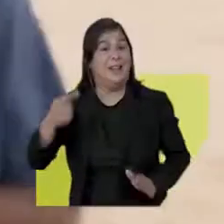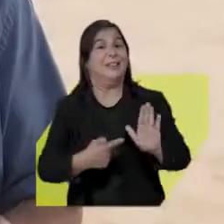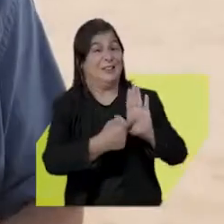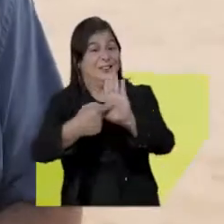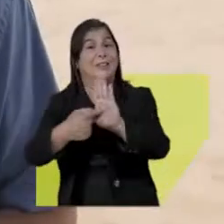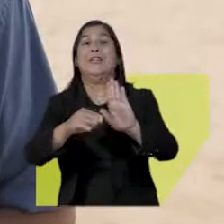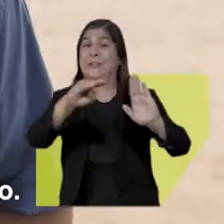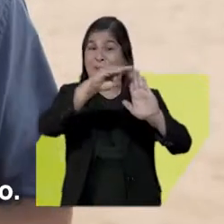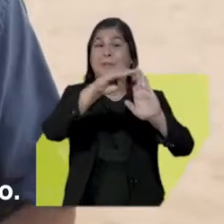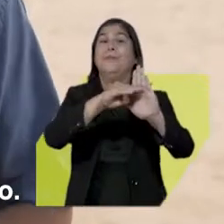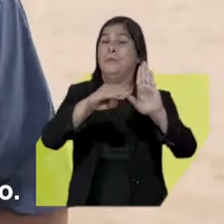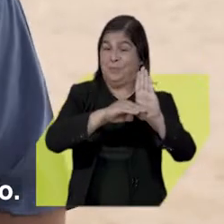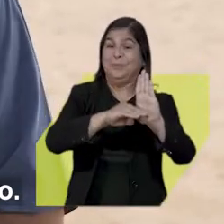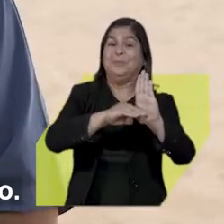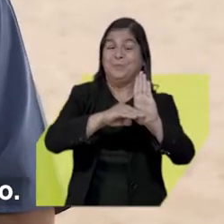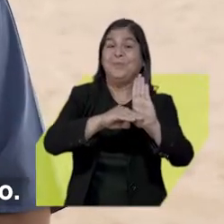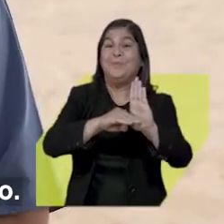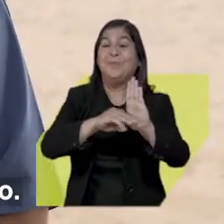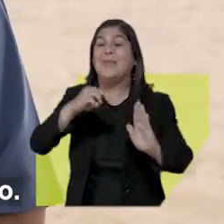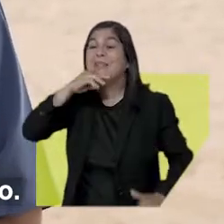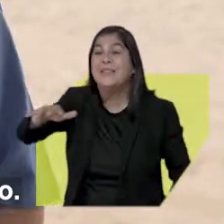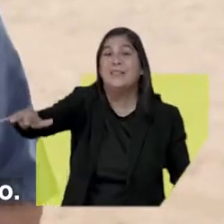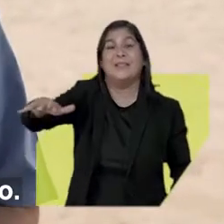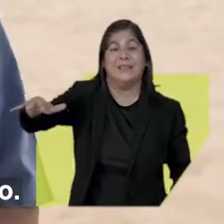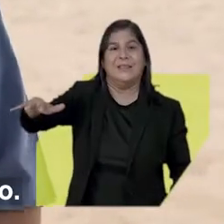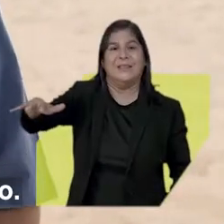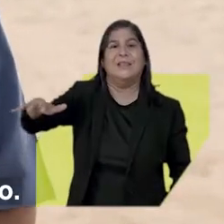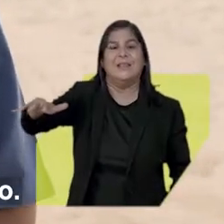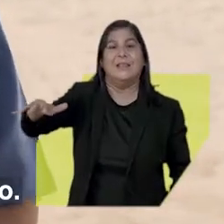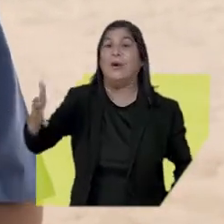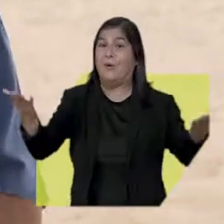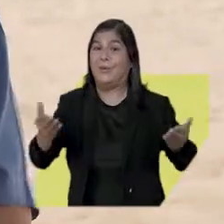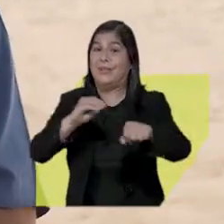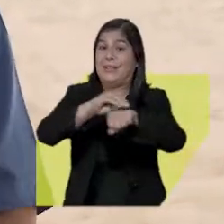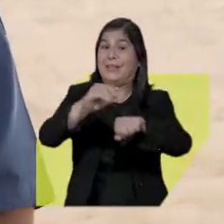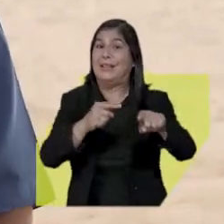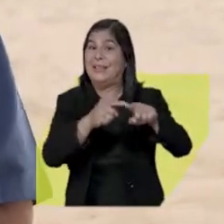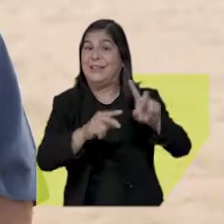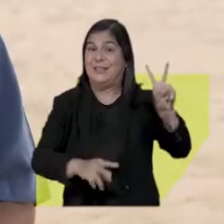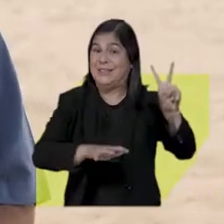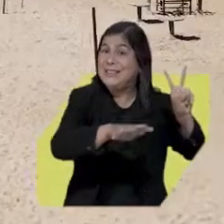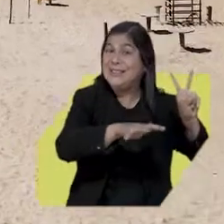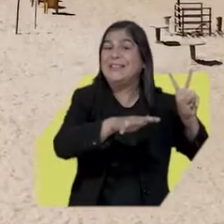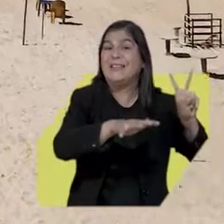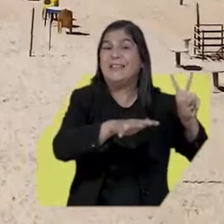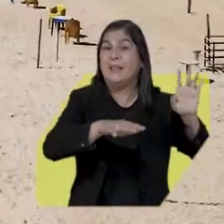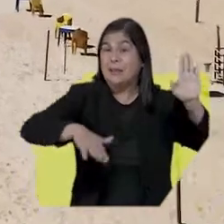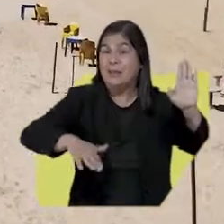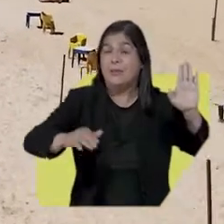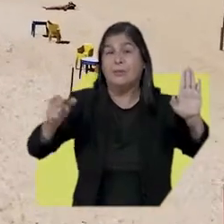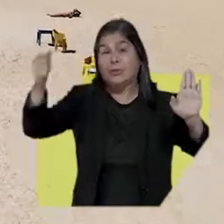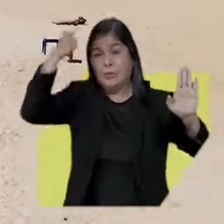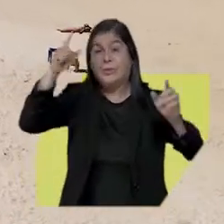No programa passado, falei sobre algumas ações que vou fazer em Mangabeira e região. E hoje é a vez da Grande Valentina. A